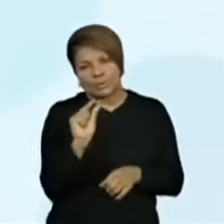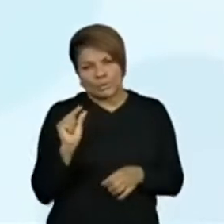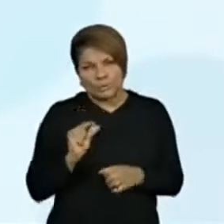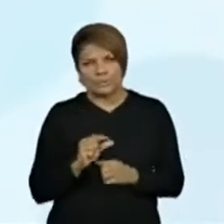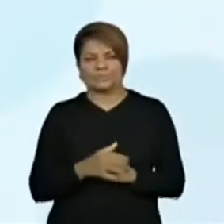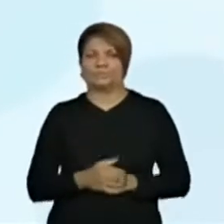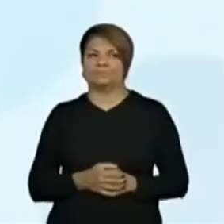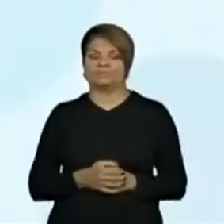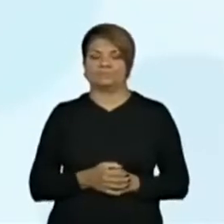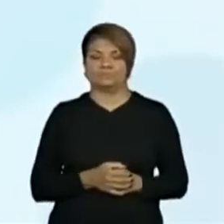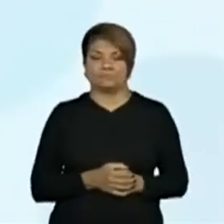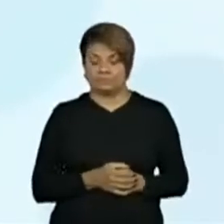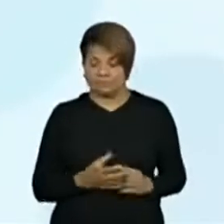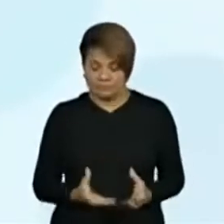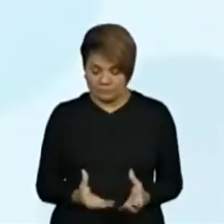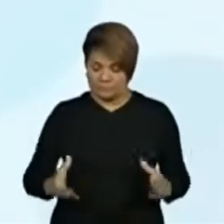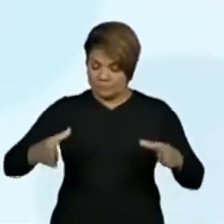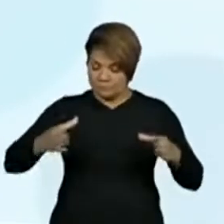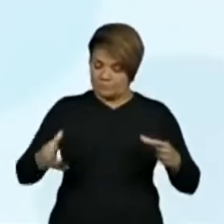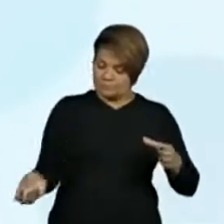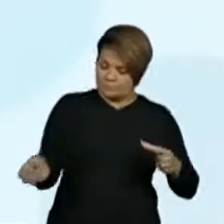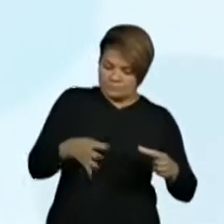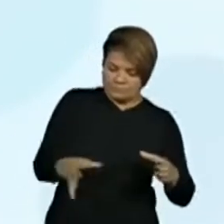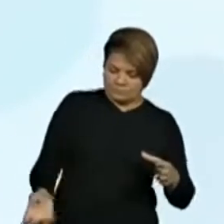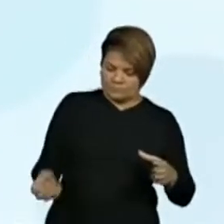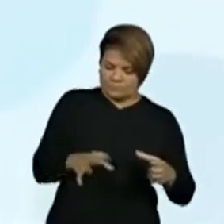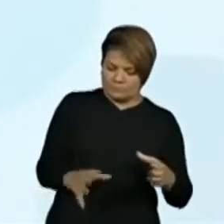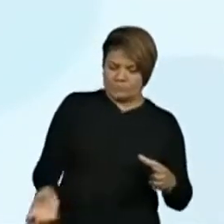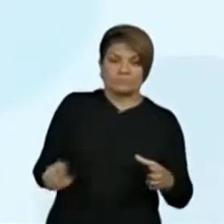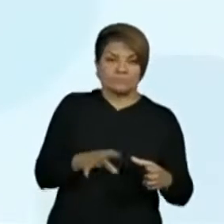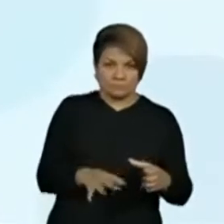as frutas picadas em uma tigela.